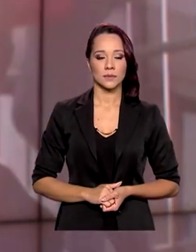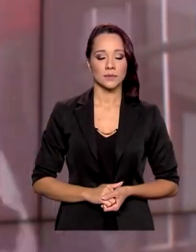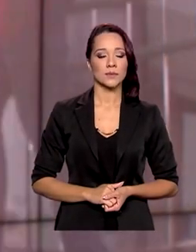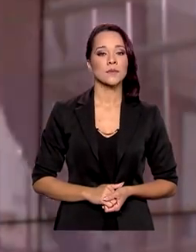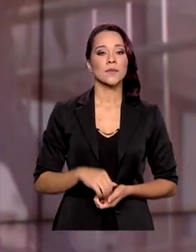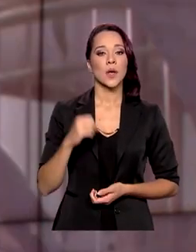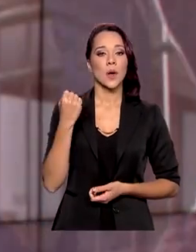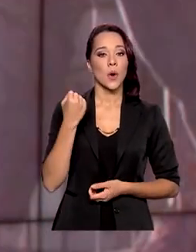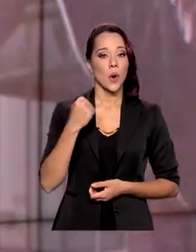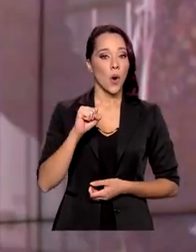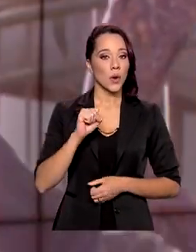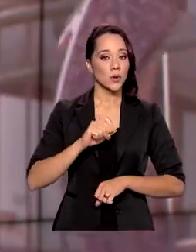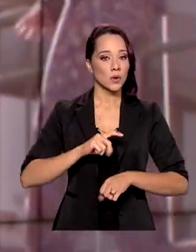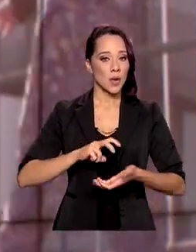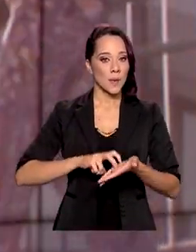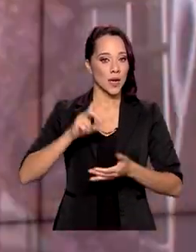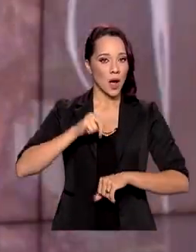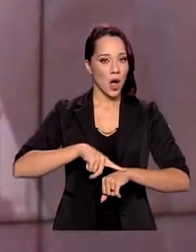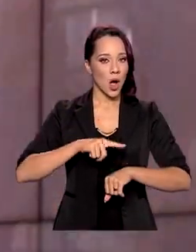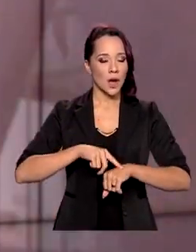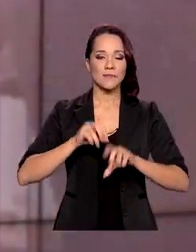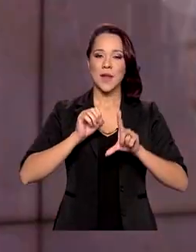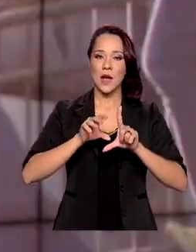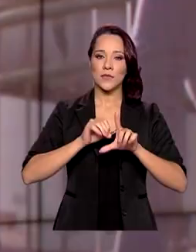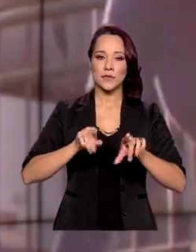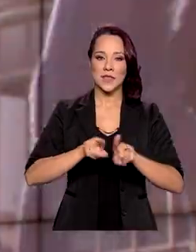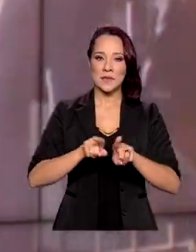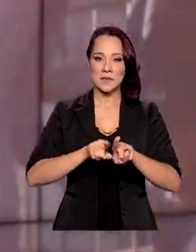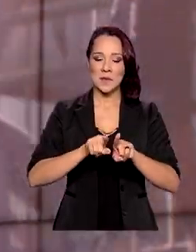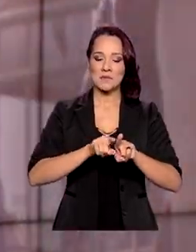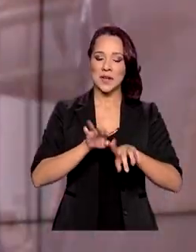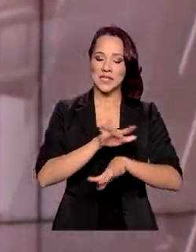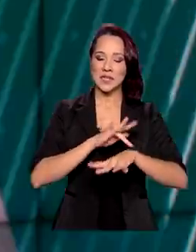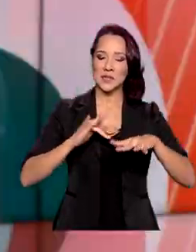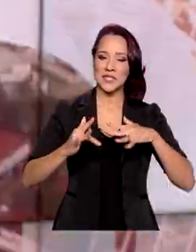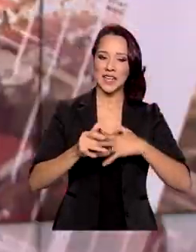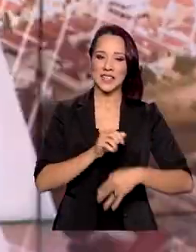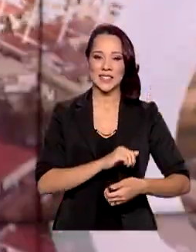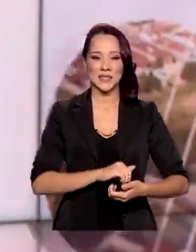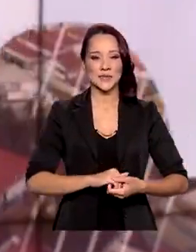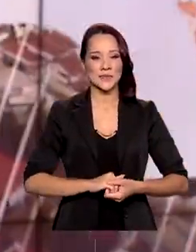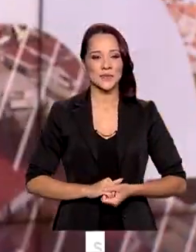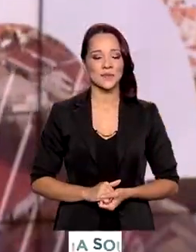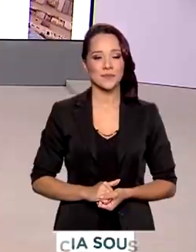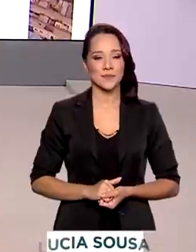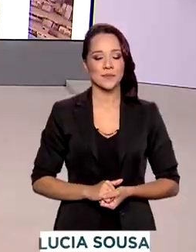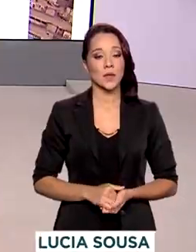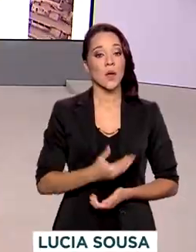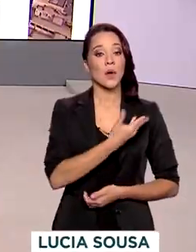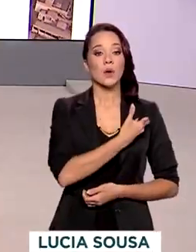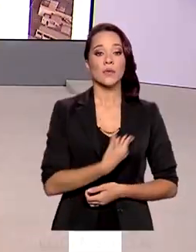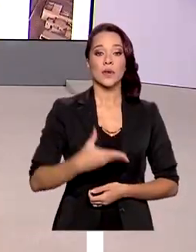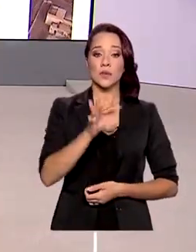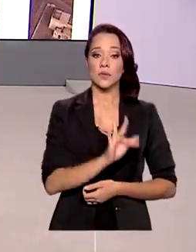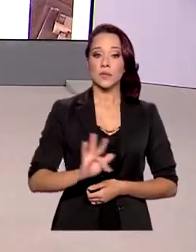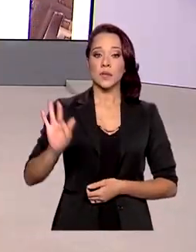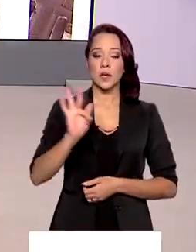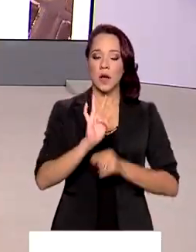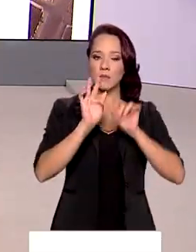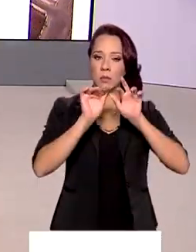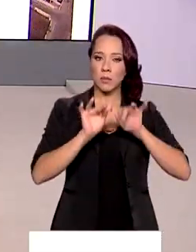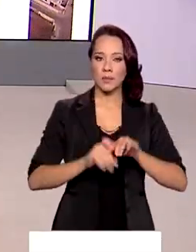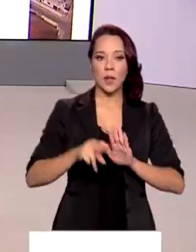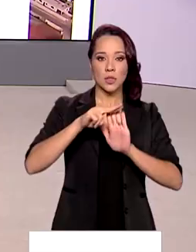Oito horas da manhã, nós estamos ao vivo também pelas redes sociais. O governo federal editou